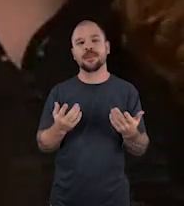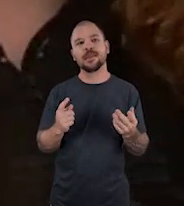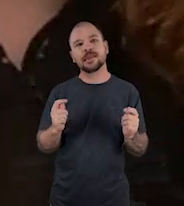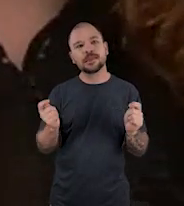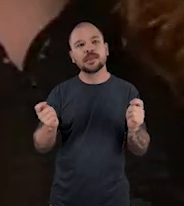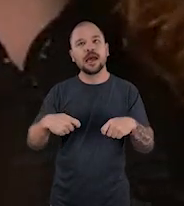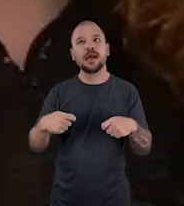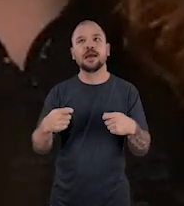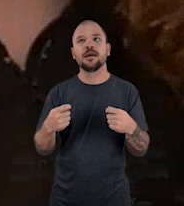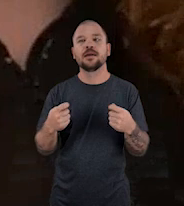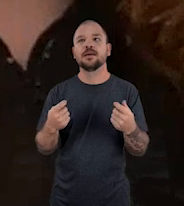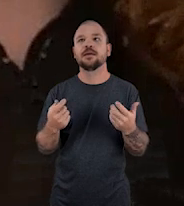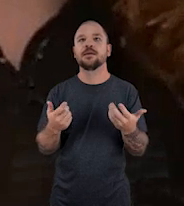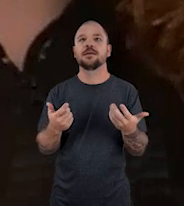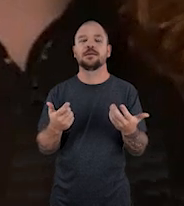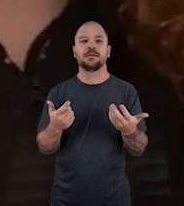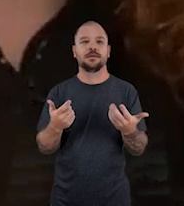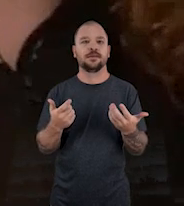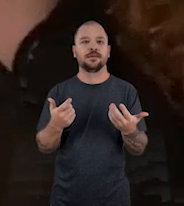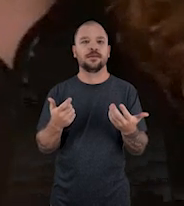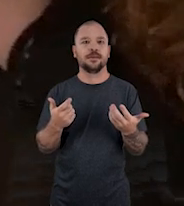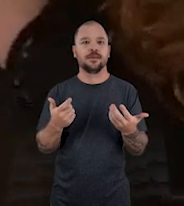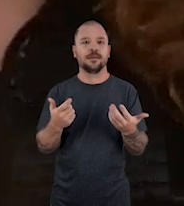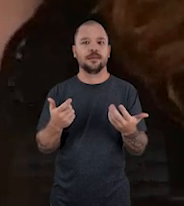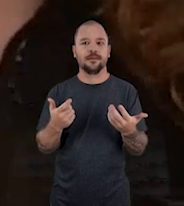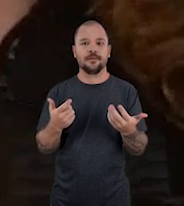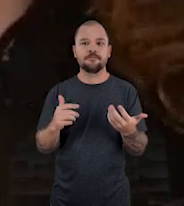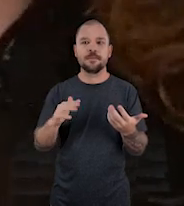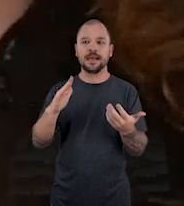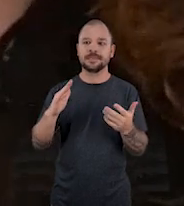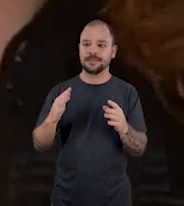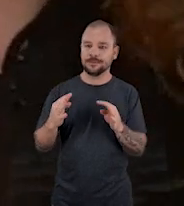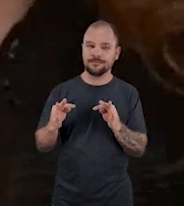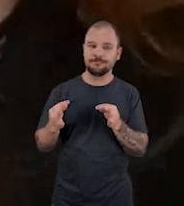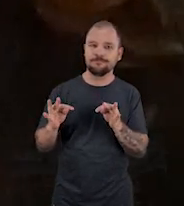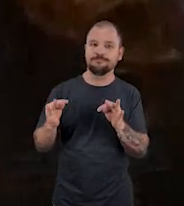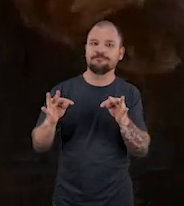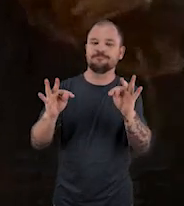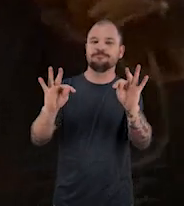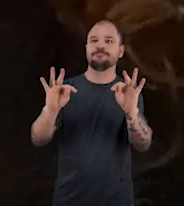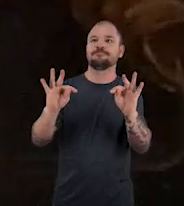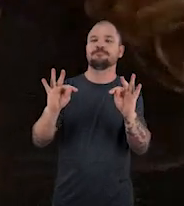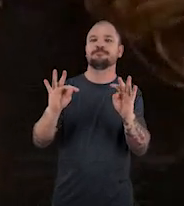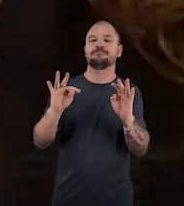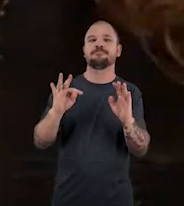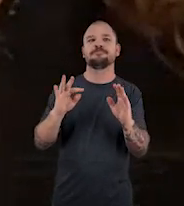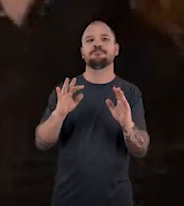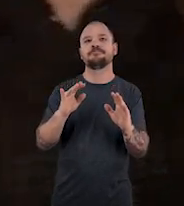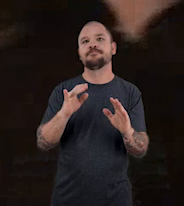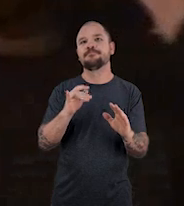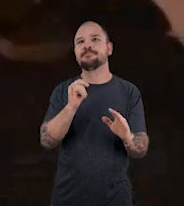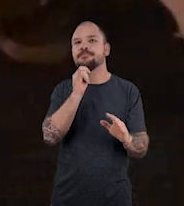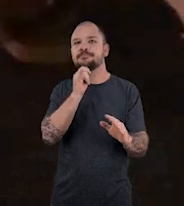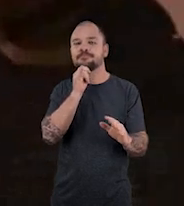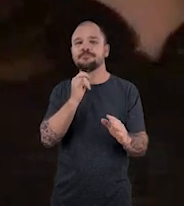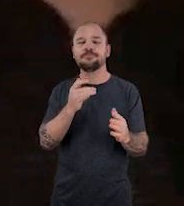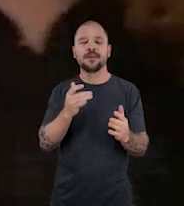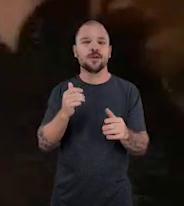muda para coisas mais tecnológicas, tipo,